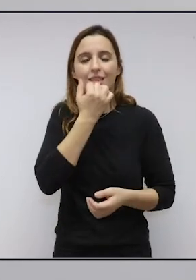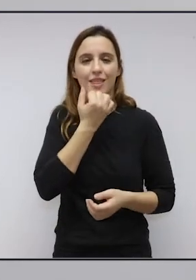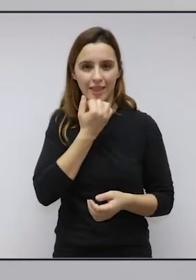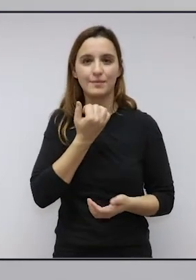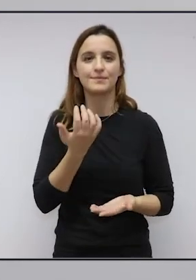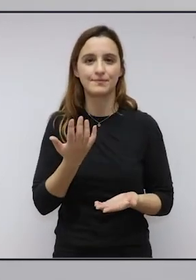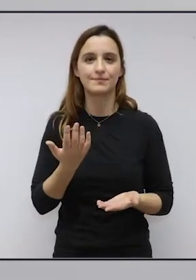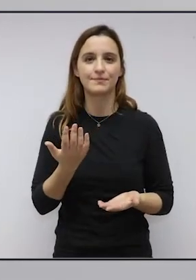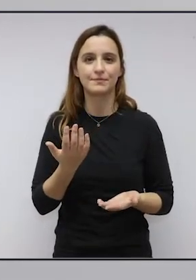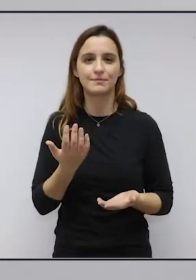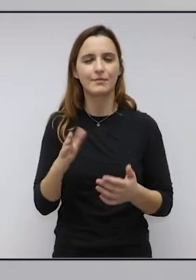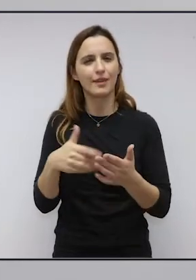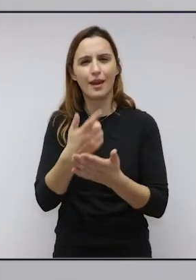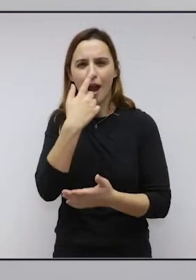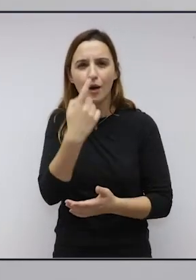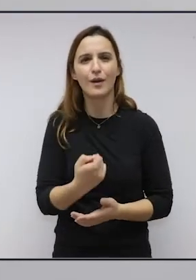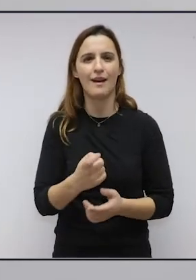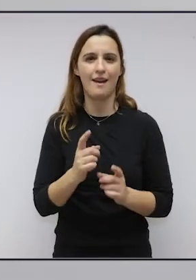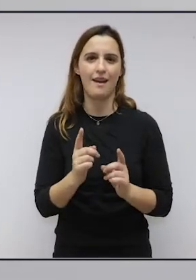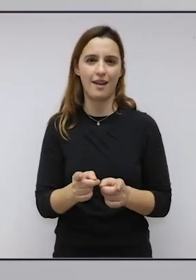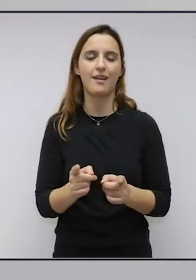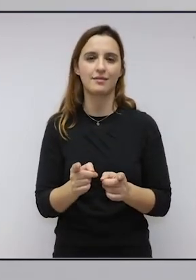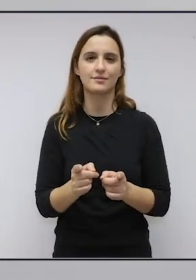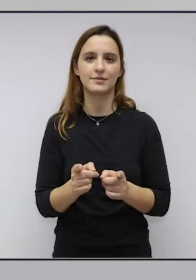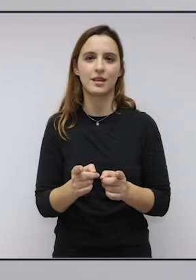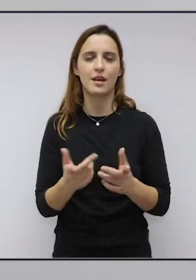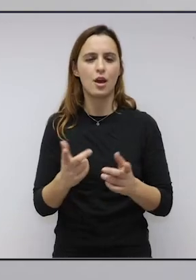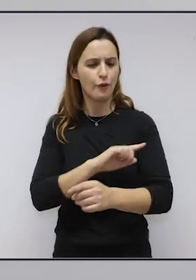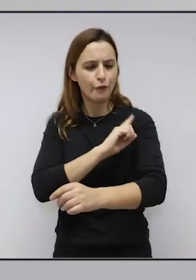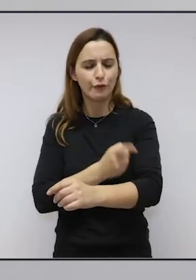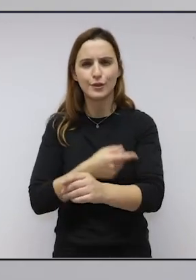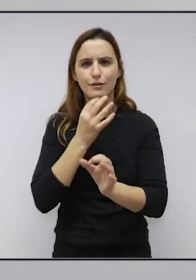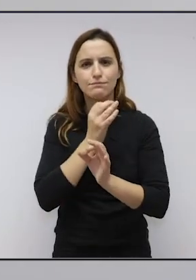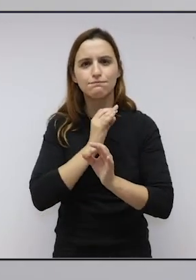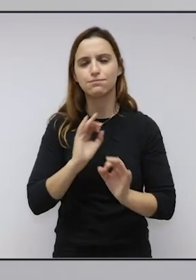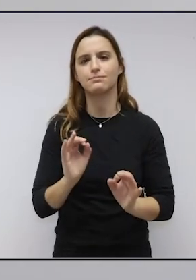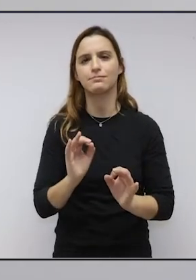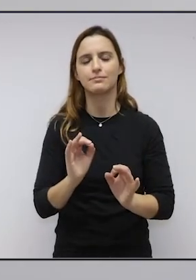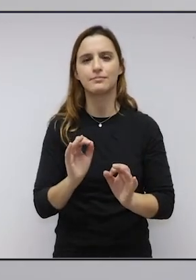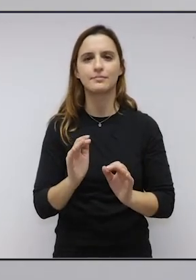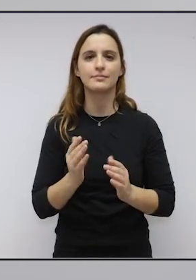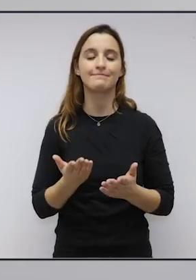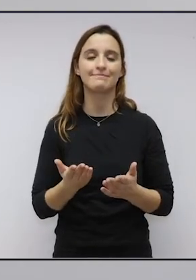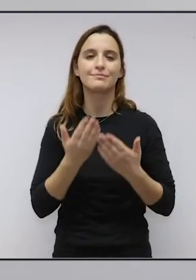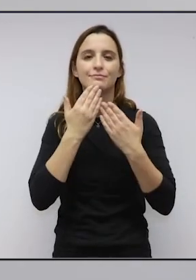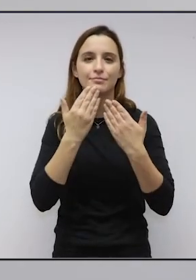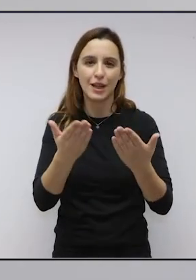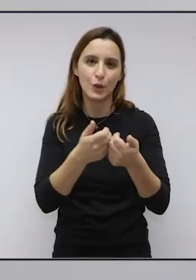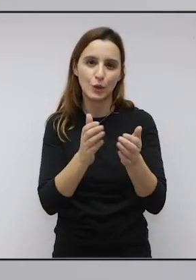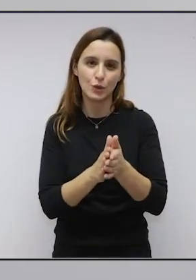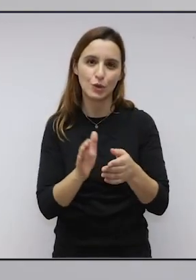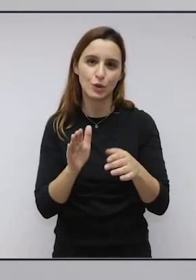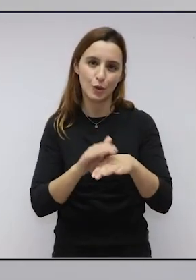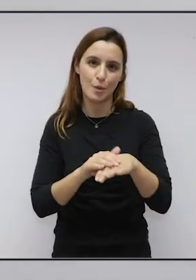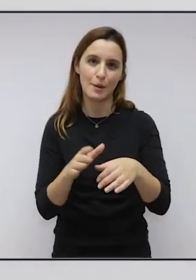sido encorajador, tem sido mesmo uma força extraordinária que nos dá. Muito obrigado a todos pela